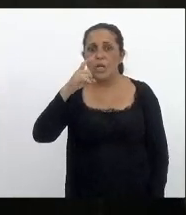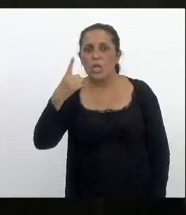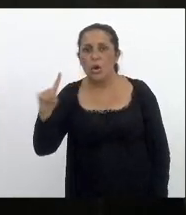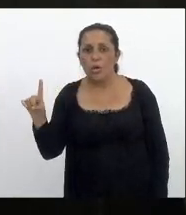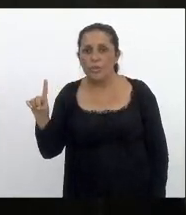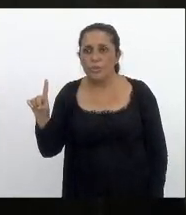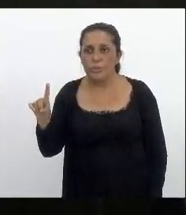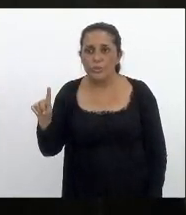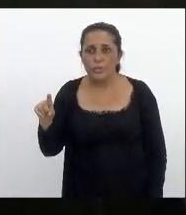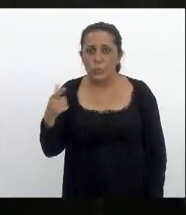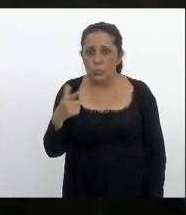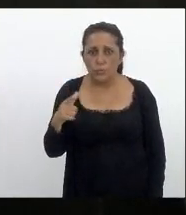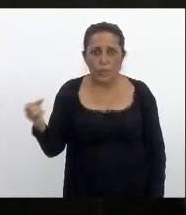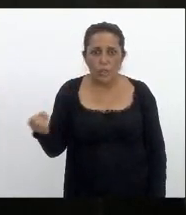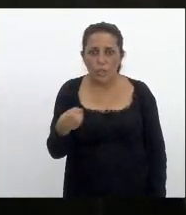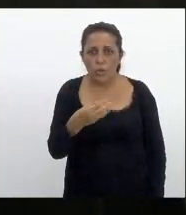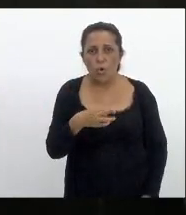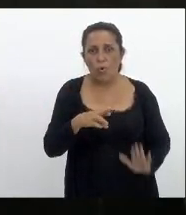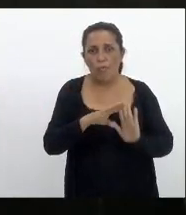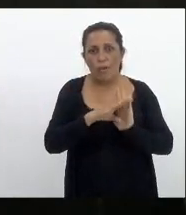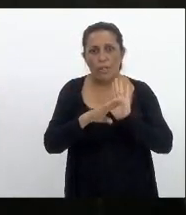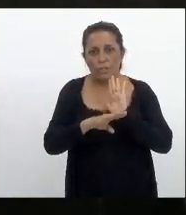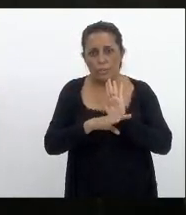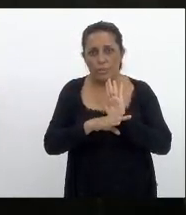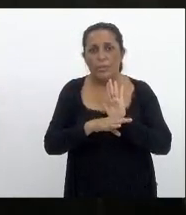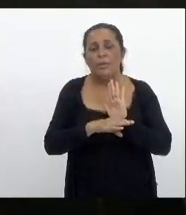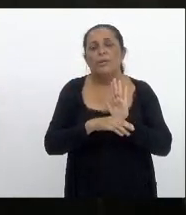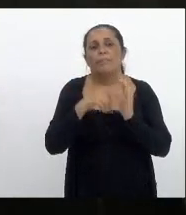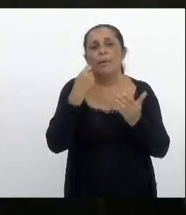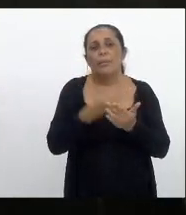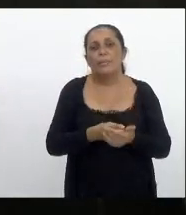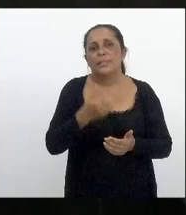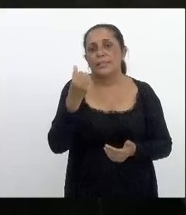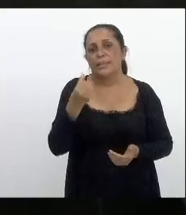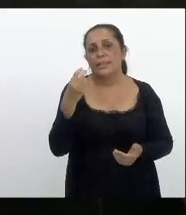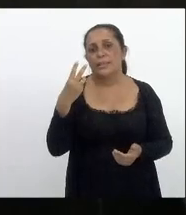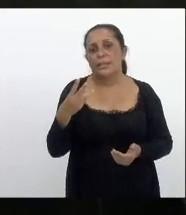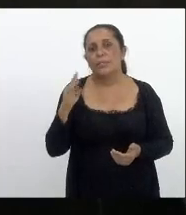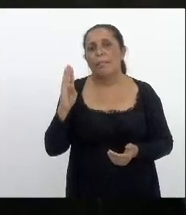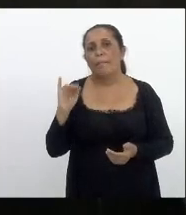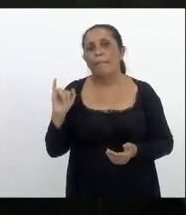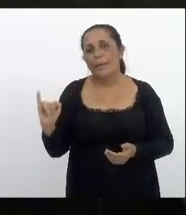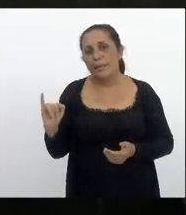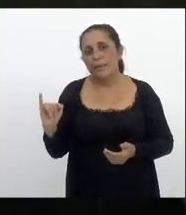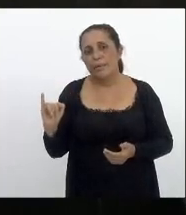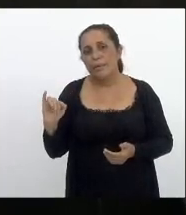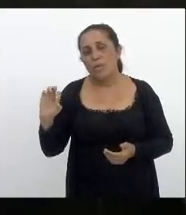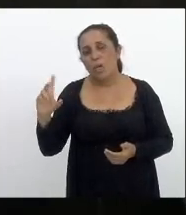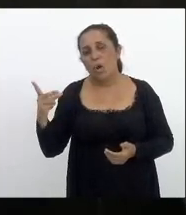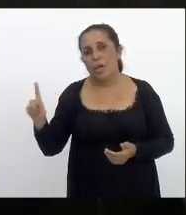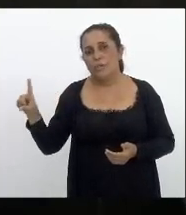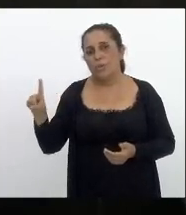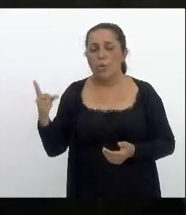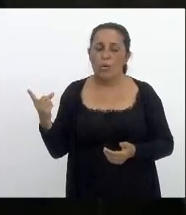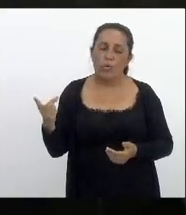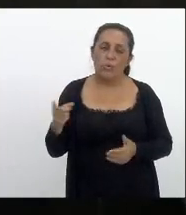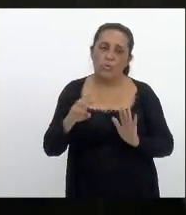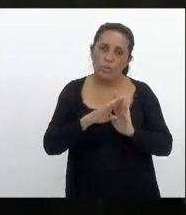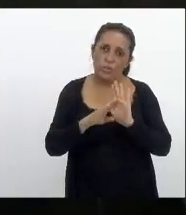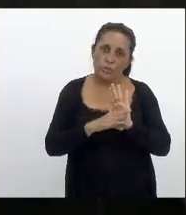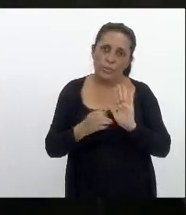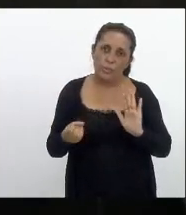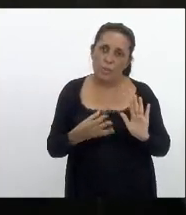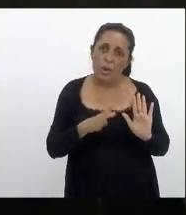estivéssemos no novo regime pagaríamos 63 bi ou se fosse no regime atual não é mais atual que já